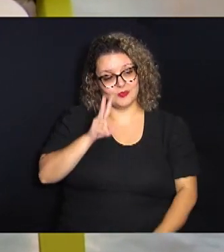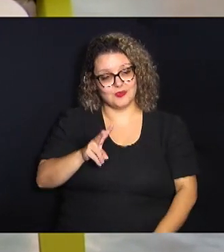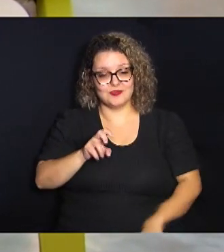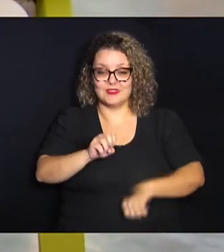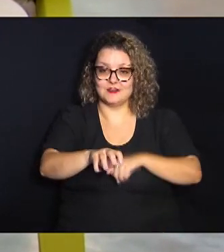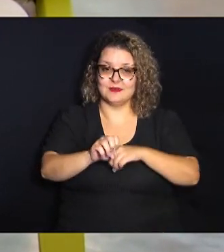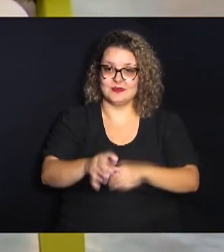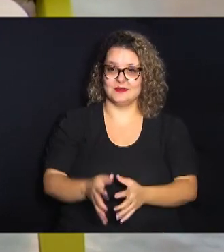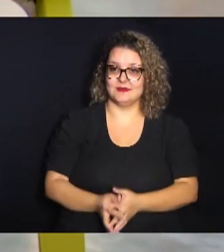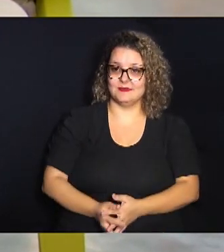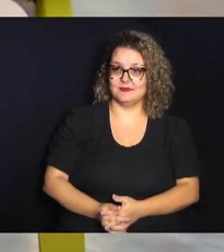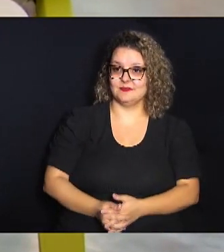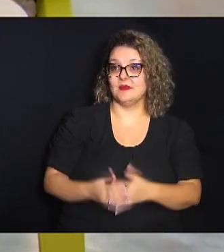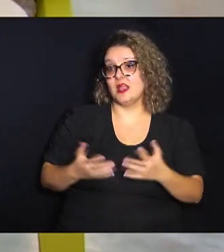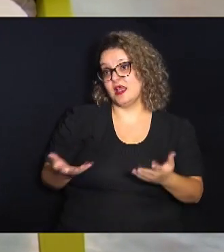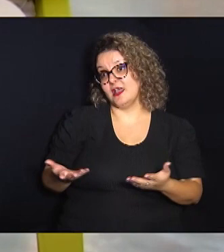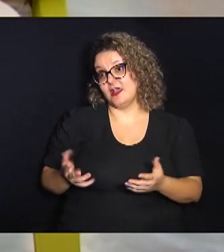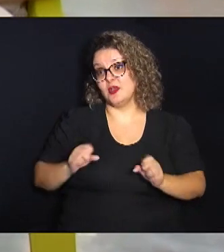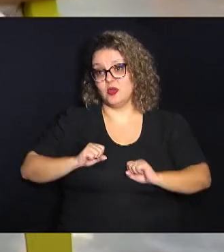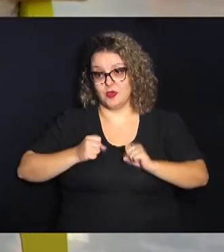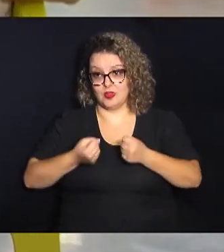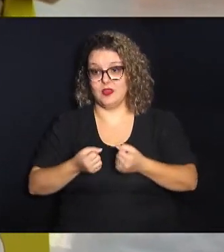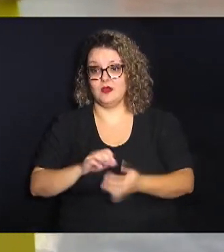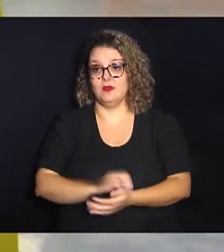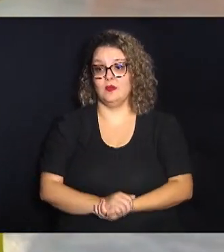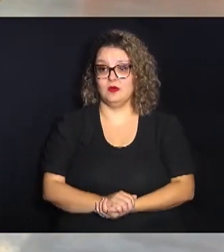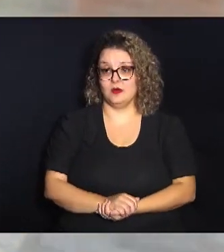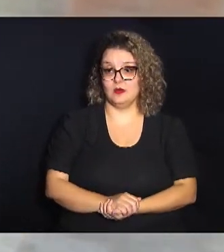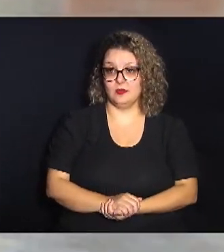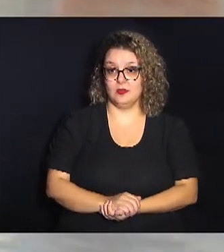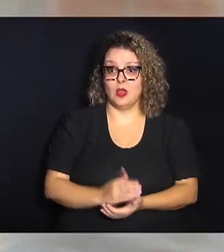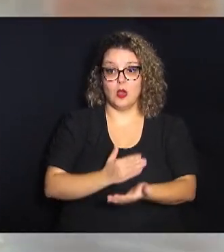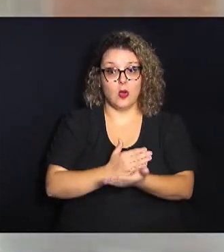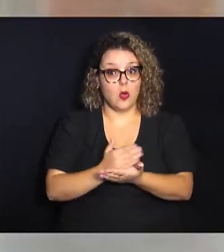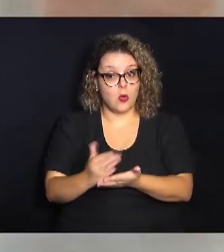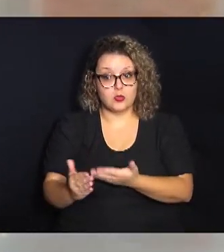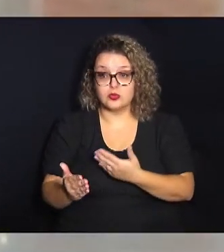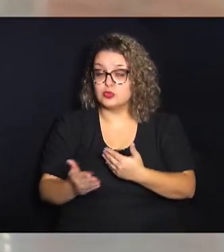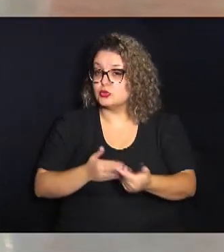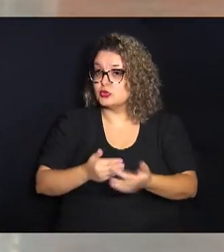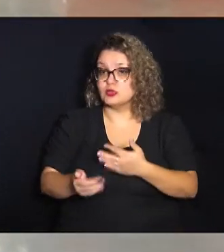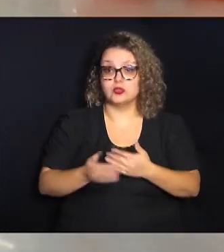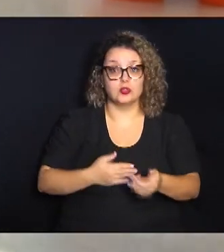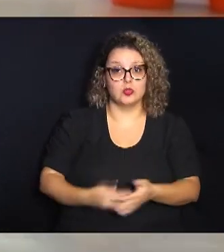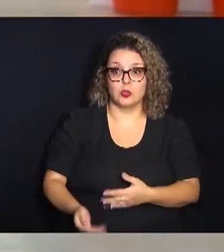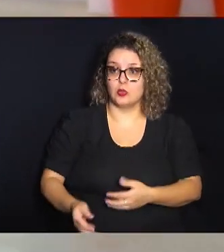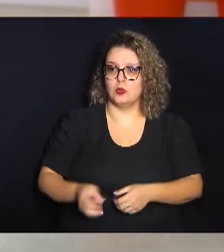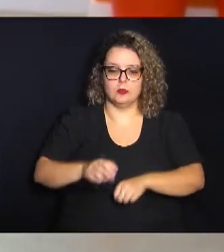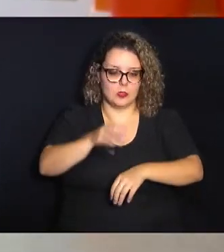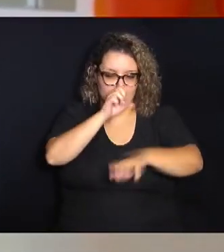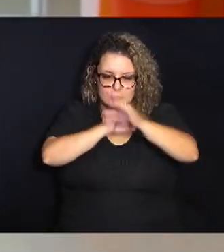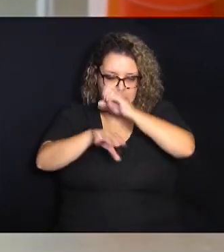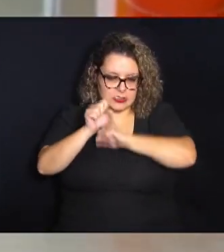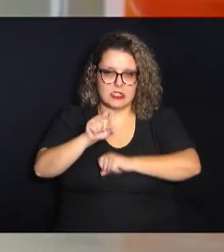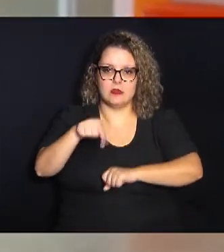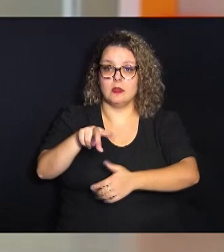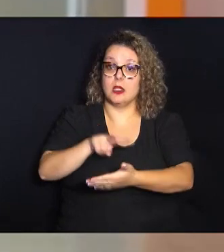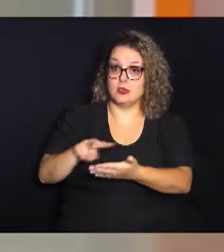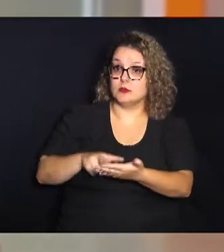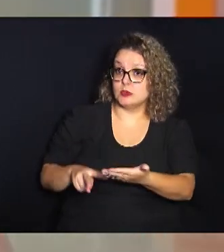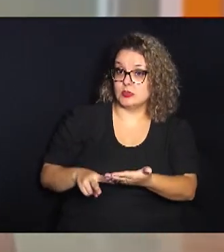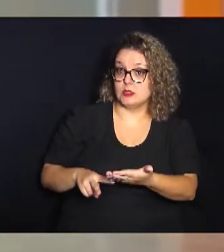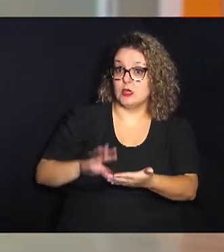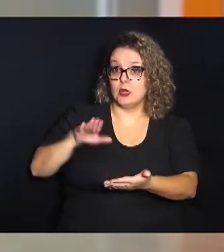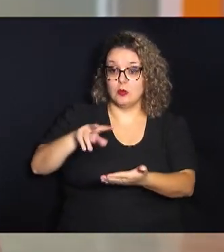educação eu reforço que assim o início de qualquer educação é a leitura é que quando você lê você não